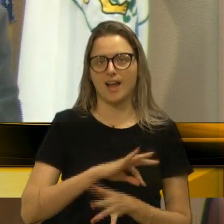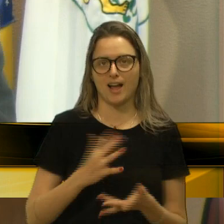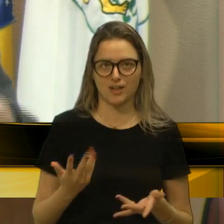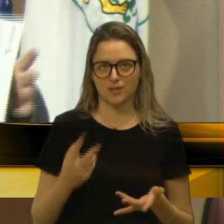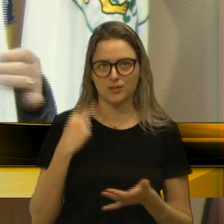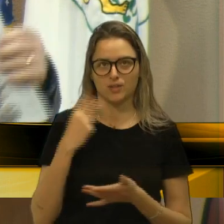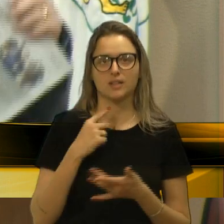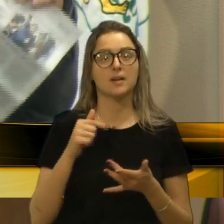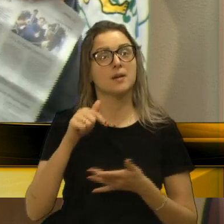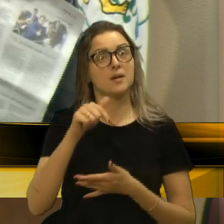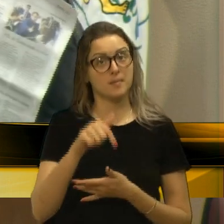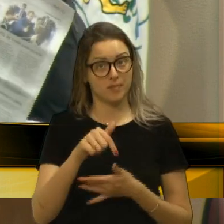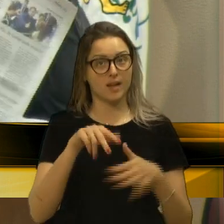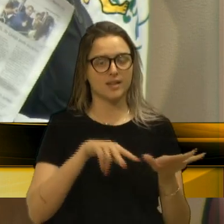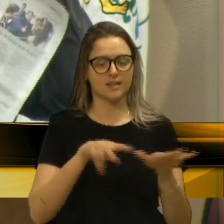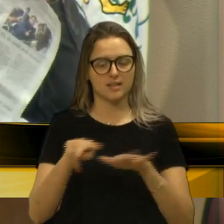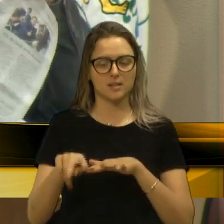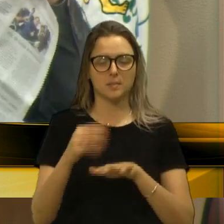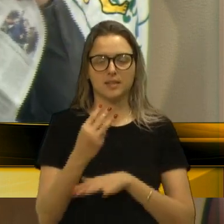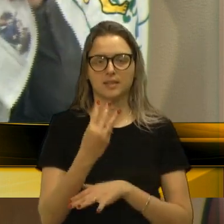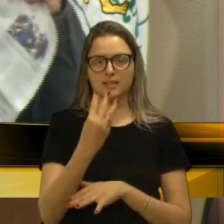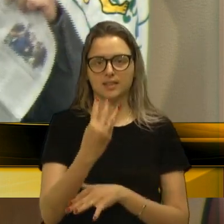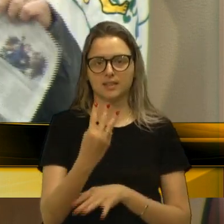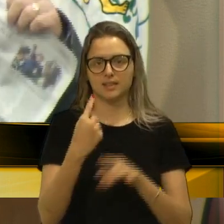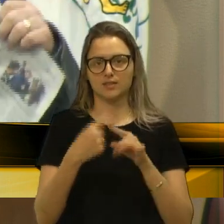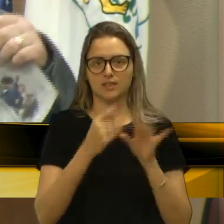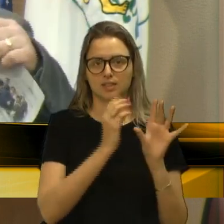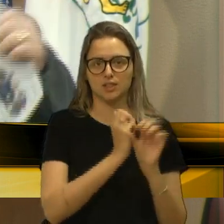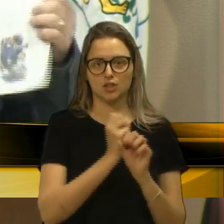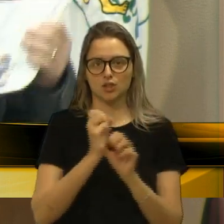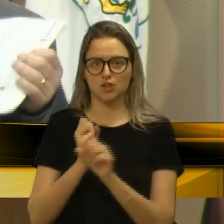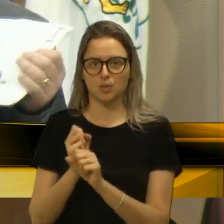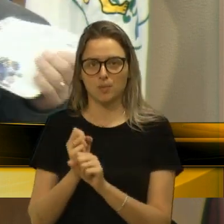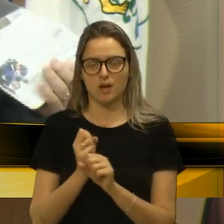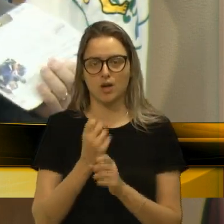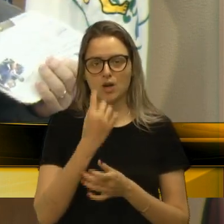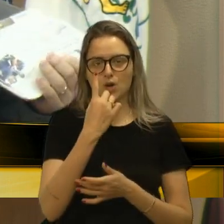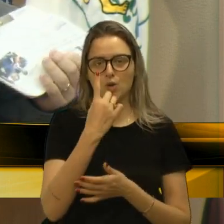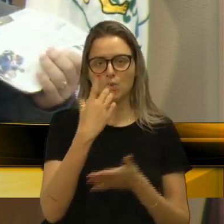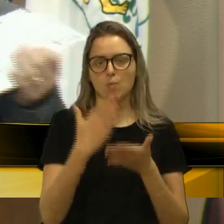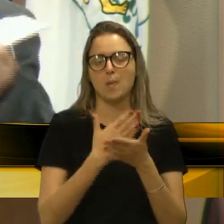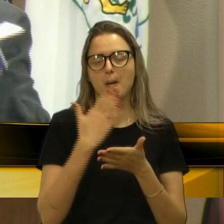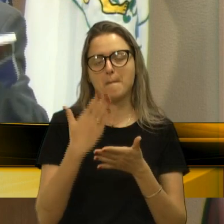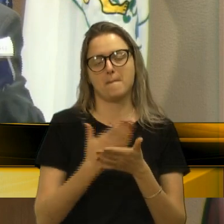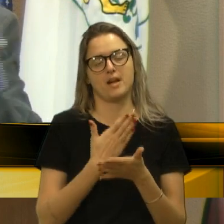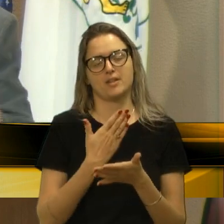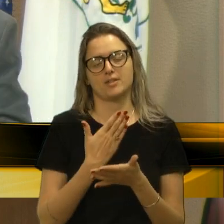Só essa semana eu tive três, se somar tudo, acho que tive uma página e meia, quase.